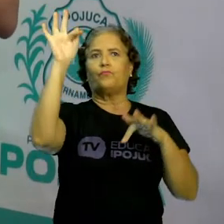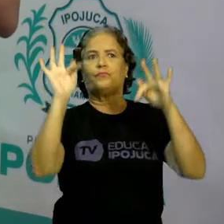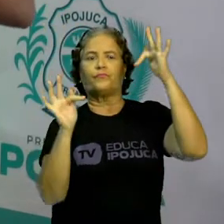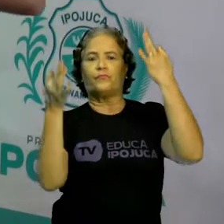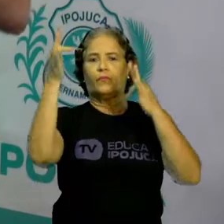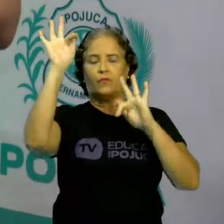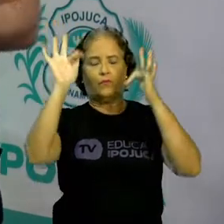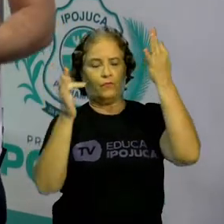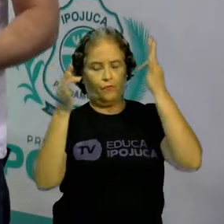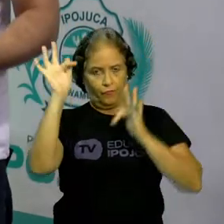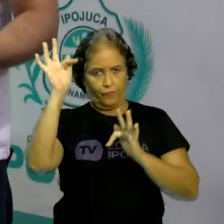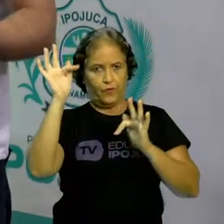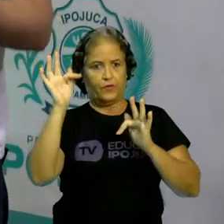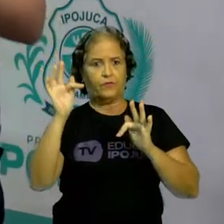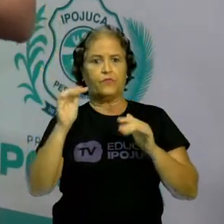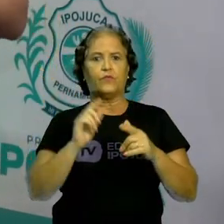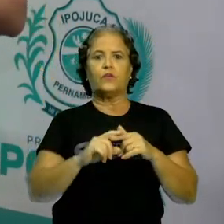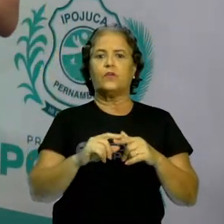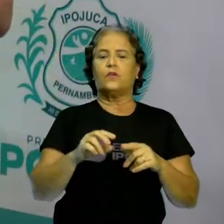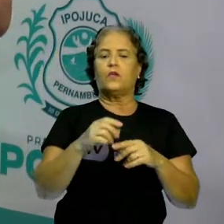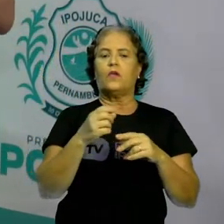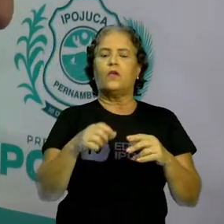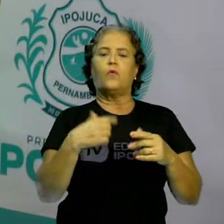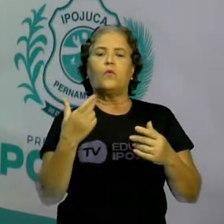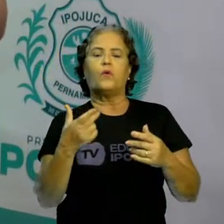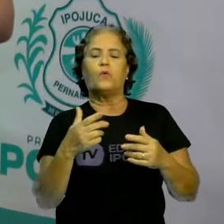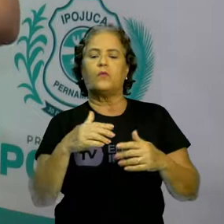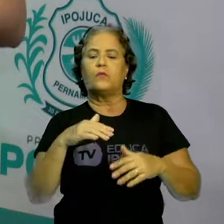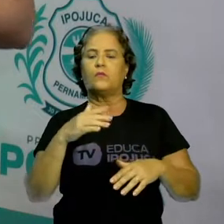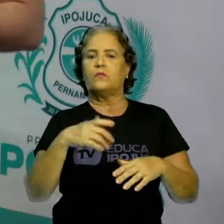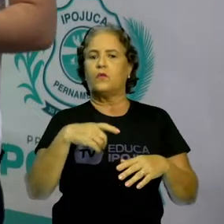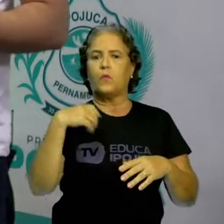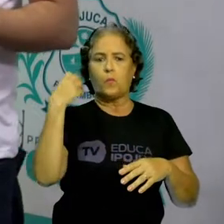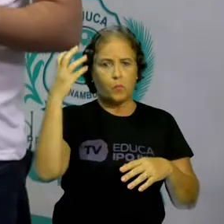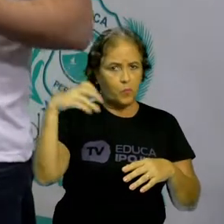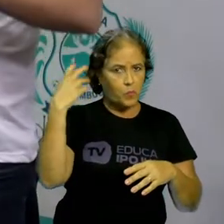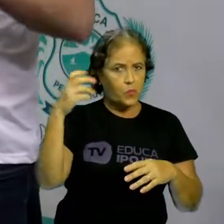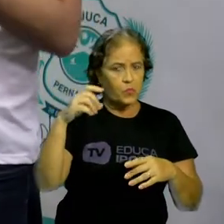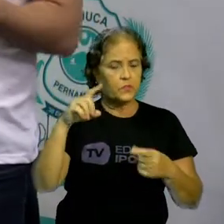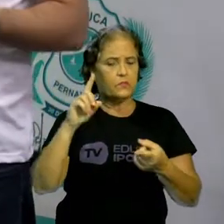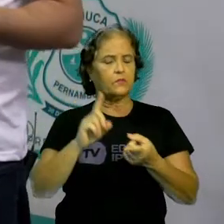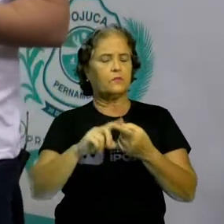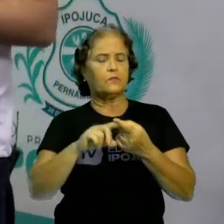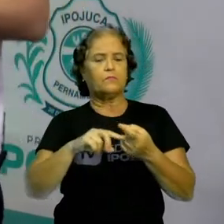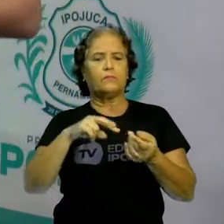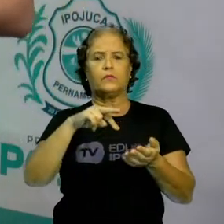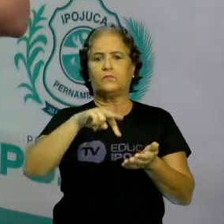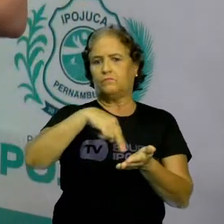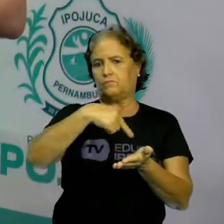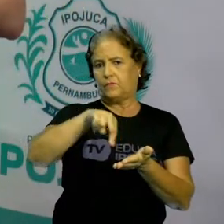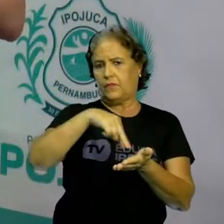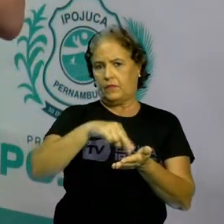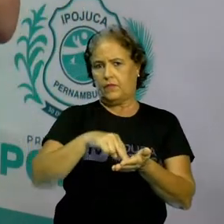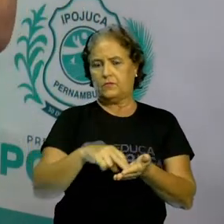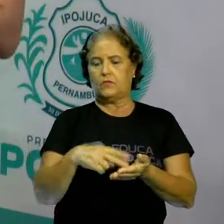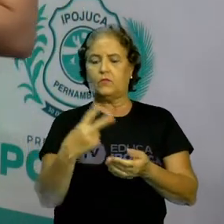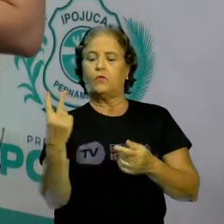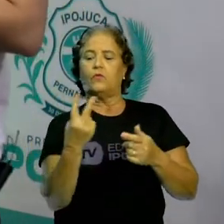estilo de dança. Então, o frevo e a capoeira, elas fazem parte aí do